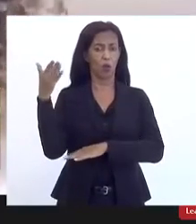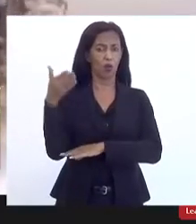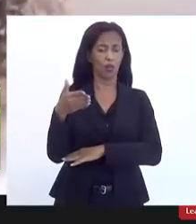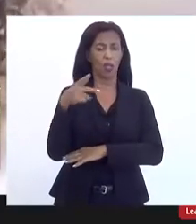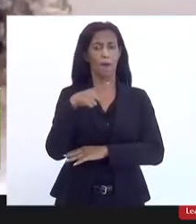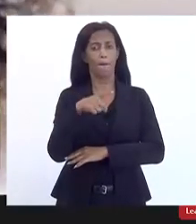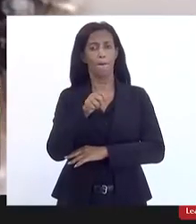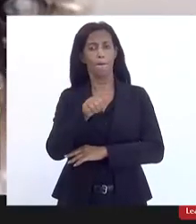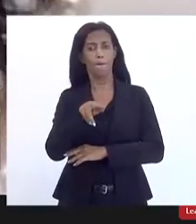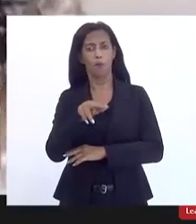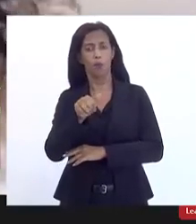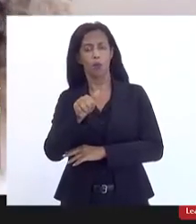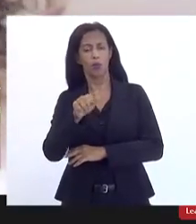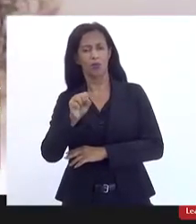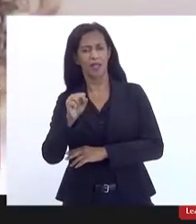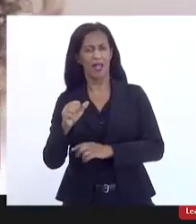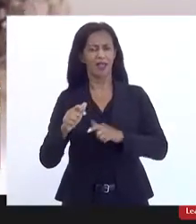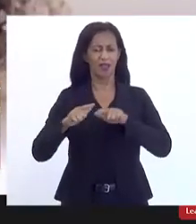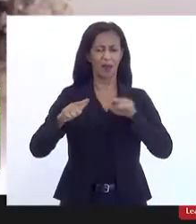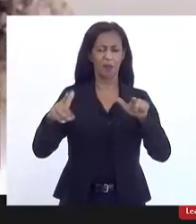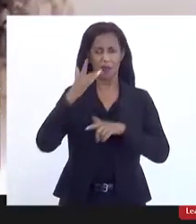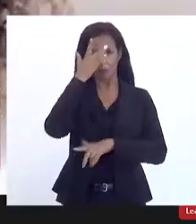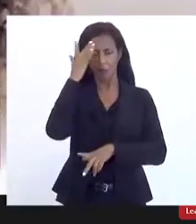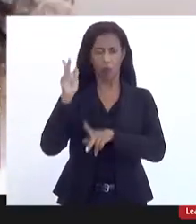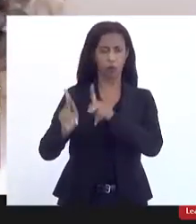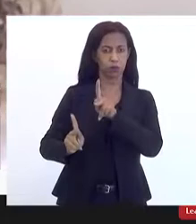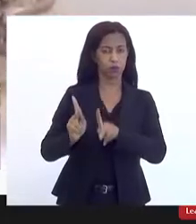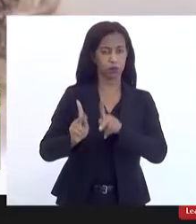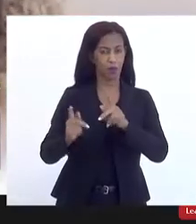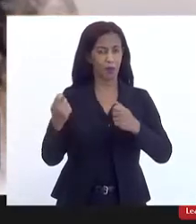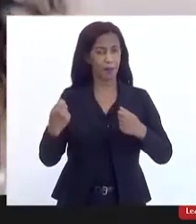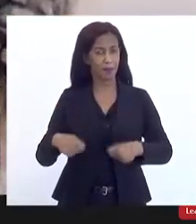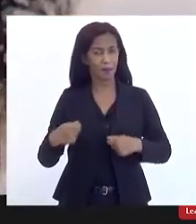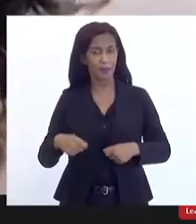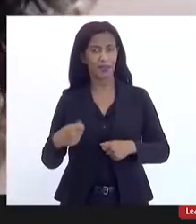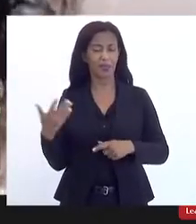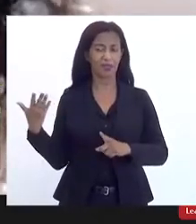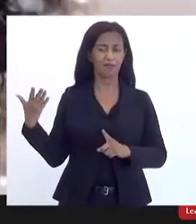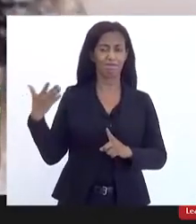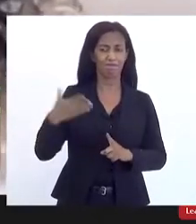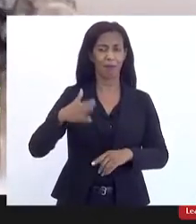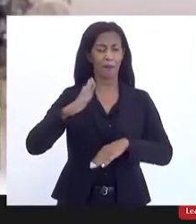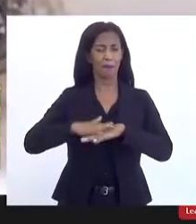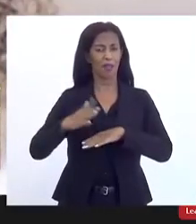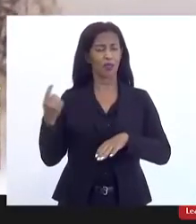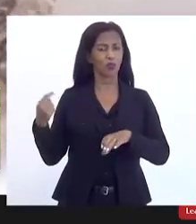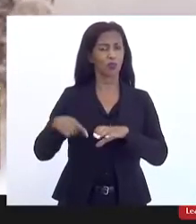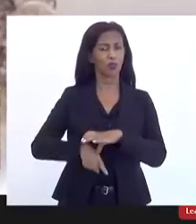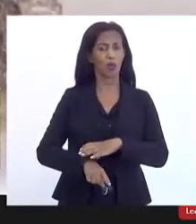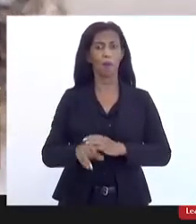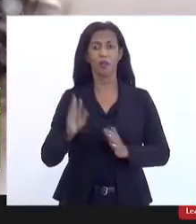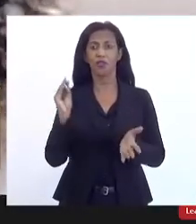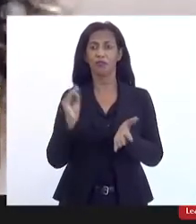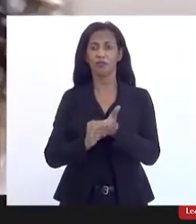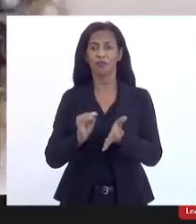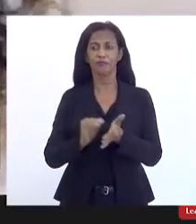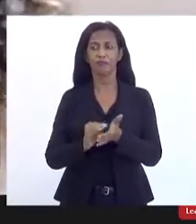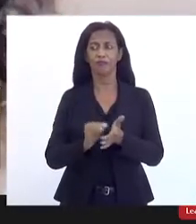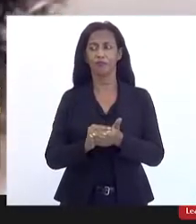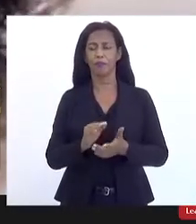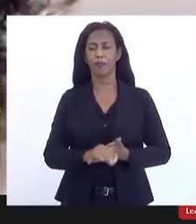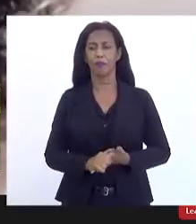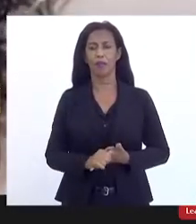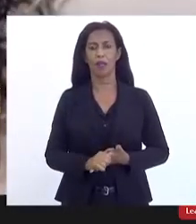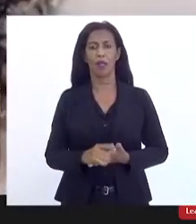pousadas aumento da população uma questão que precisa ser abordada mas que ainda assim não é abordada que